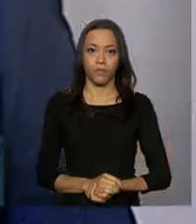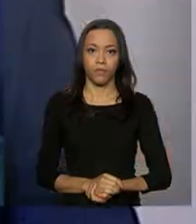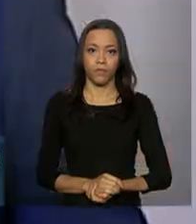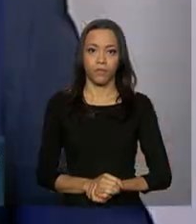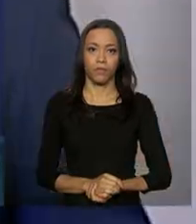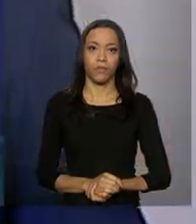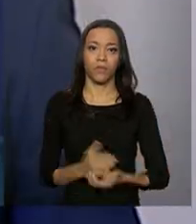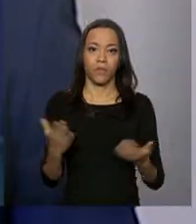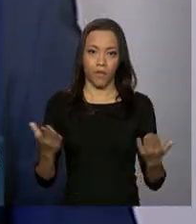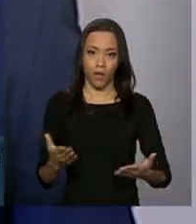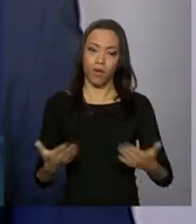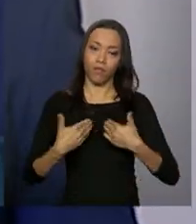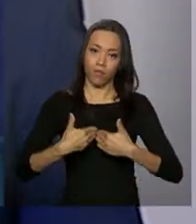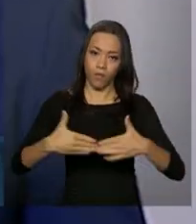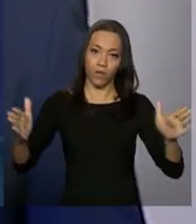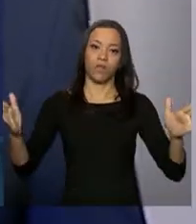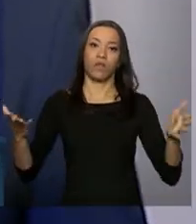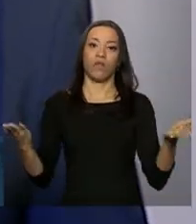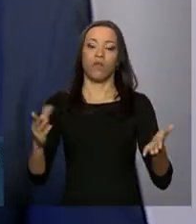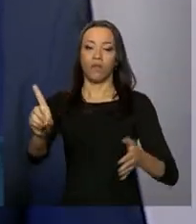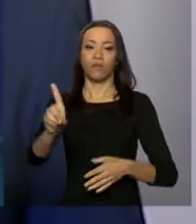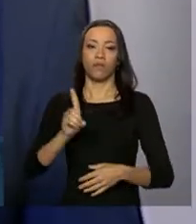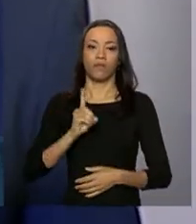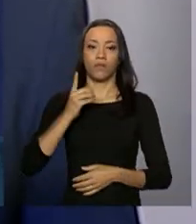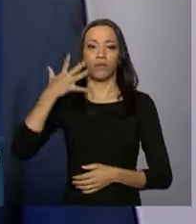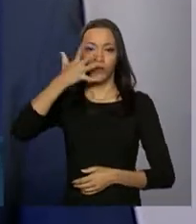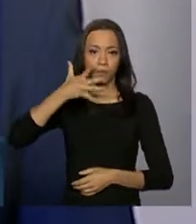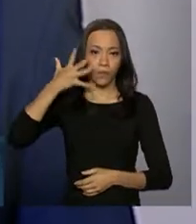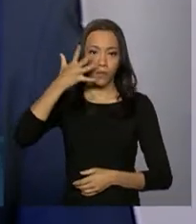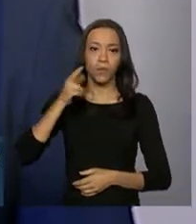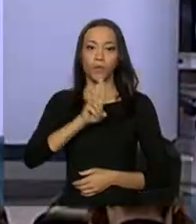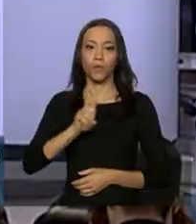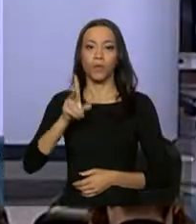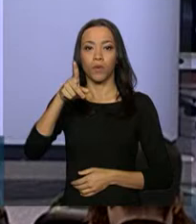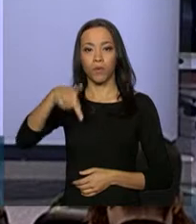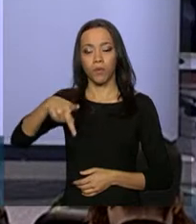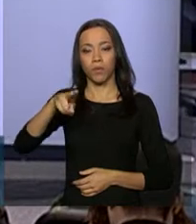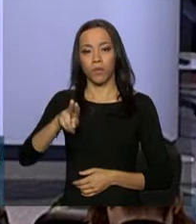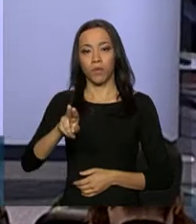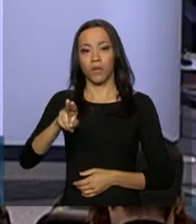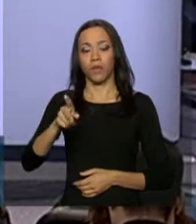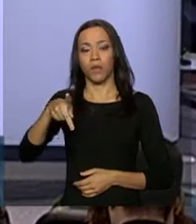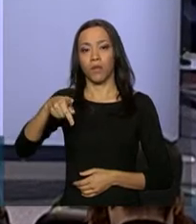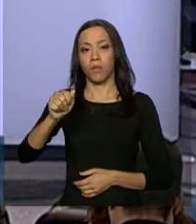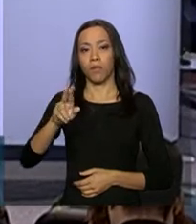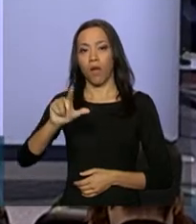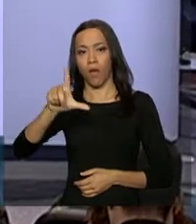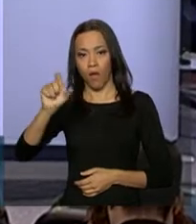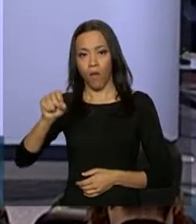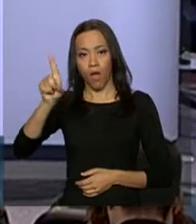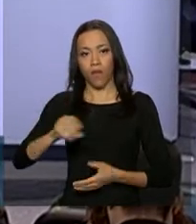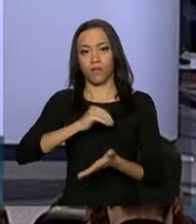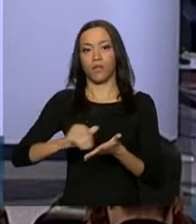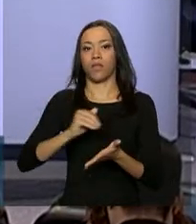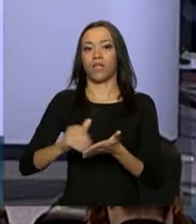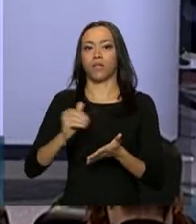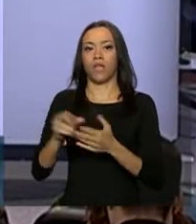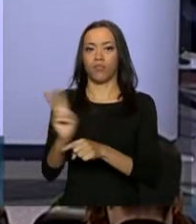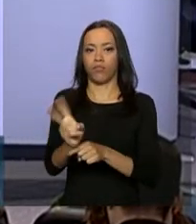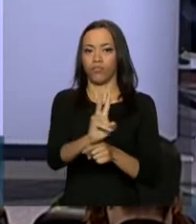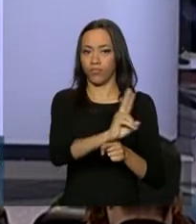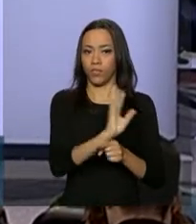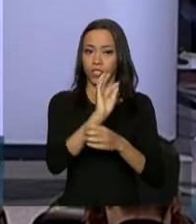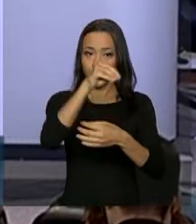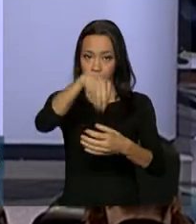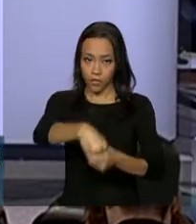Dando prosseguimento aos trabalhos, fará uso da palavra, neste momento, o senhor Paulo Sérgio Almeida, secretário de Inspeção do Trabalho do Ministério do